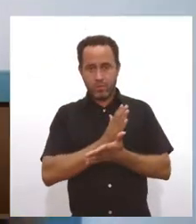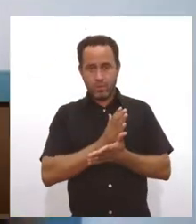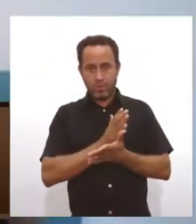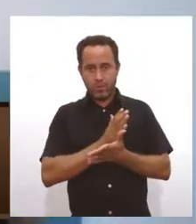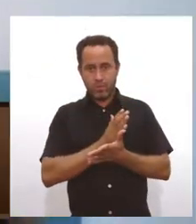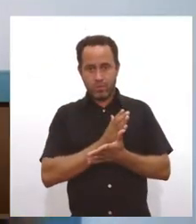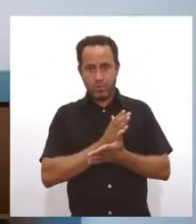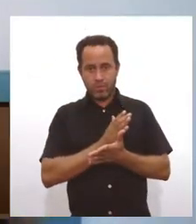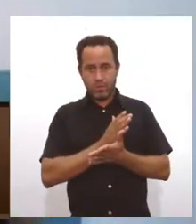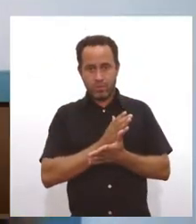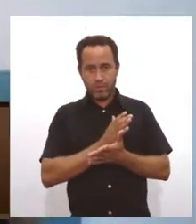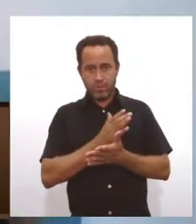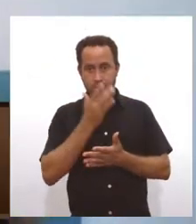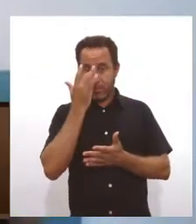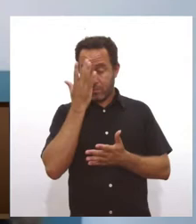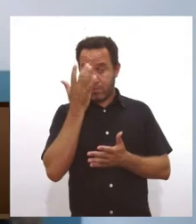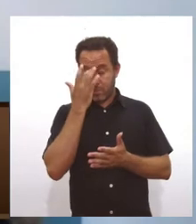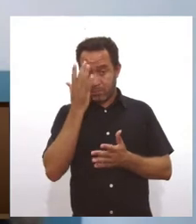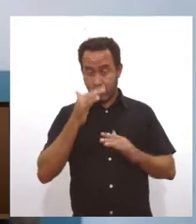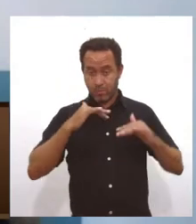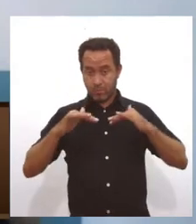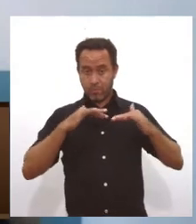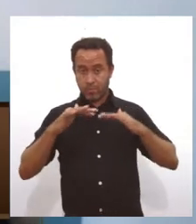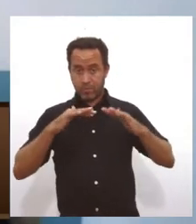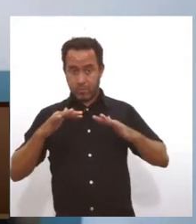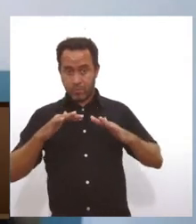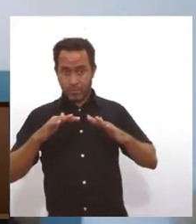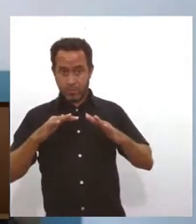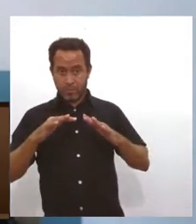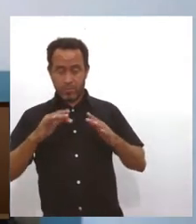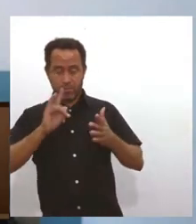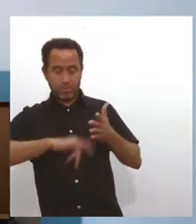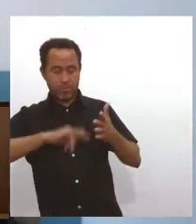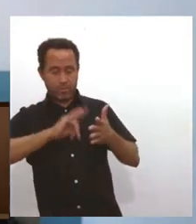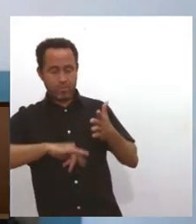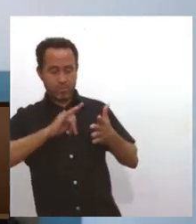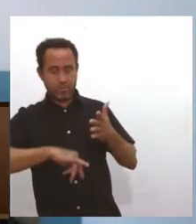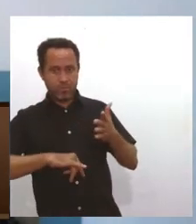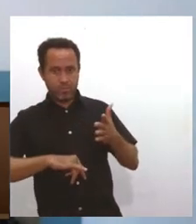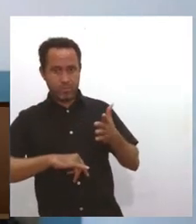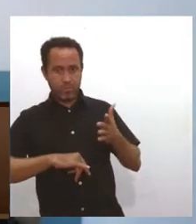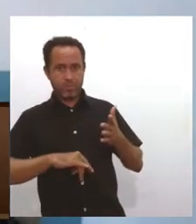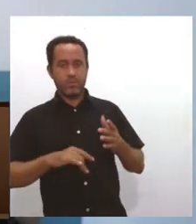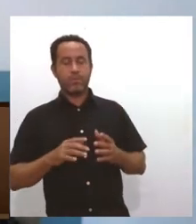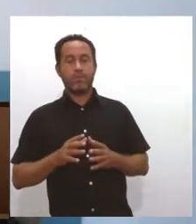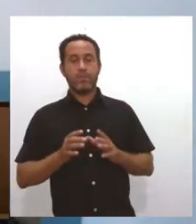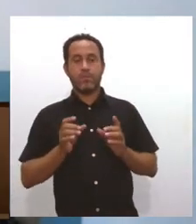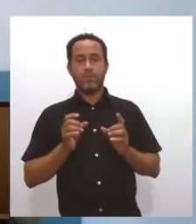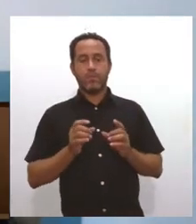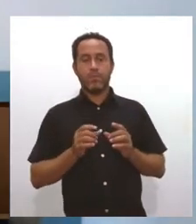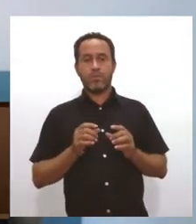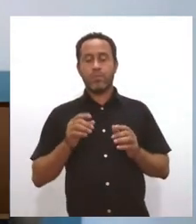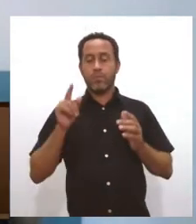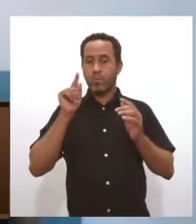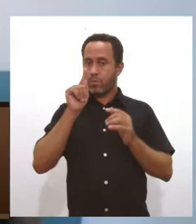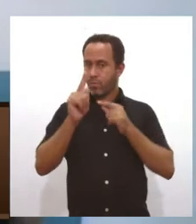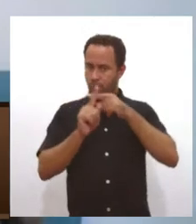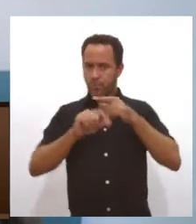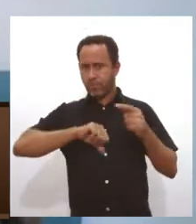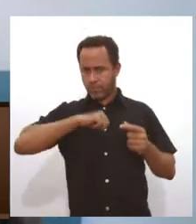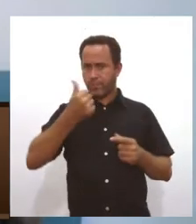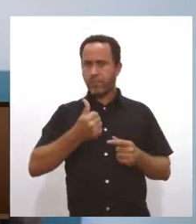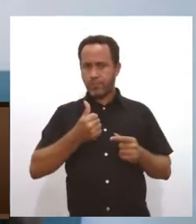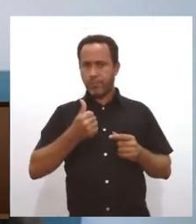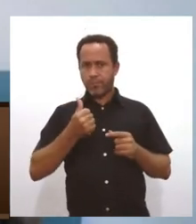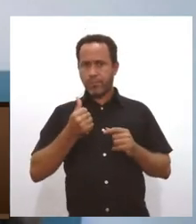facilitação, flexibilização da licença, da dispensa, um ponto positivo, para usinas de